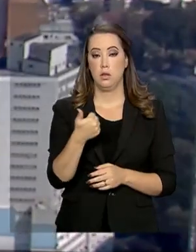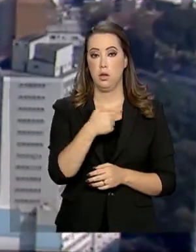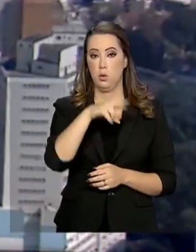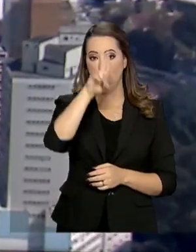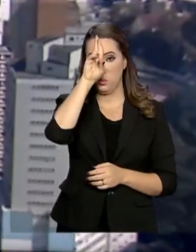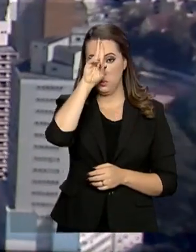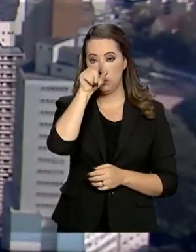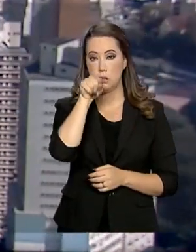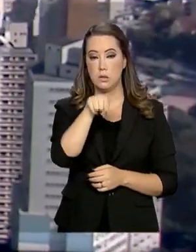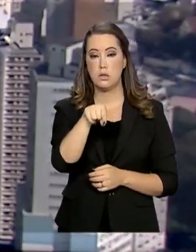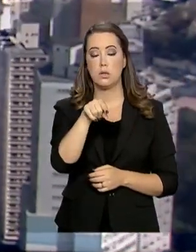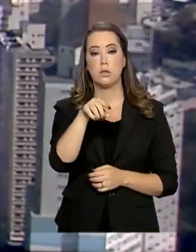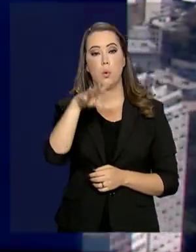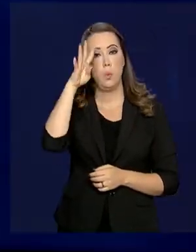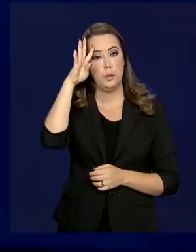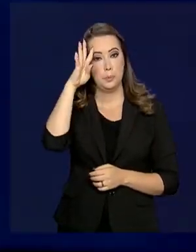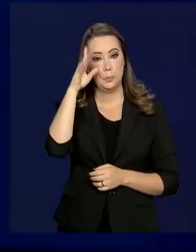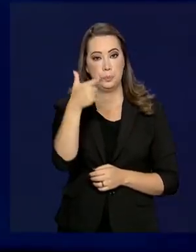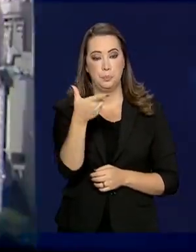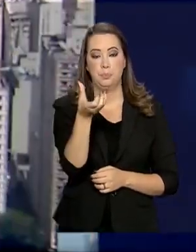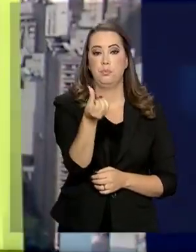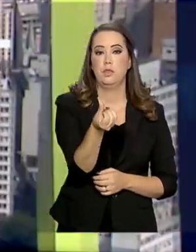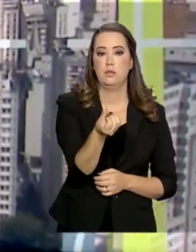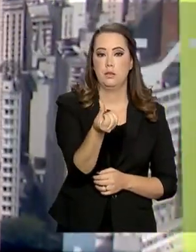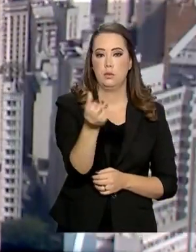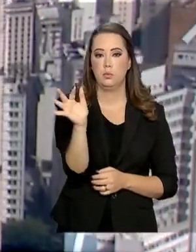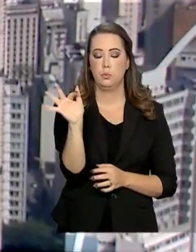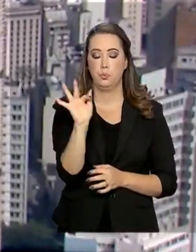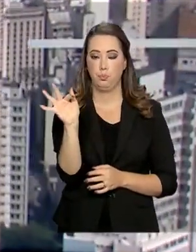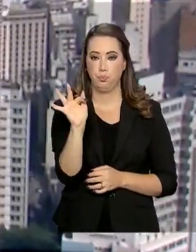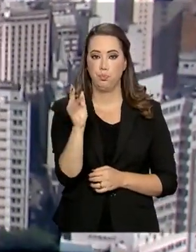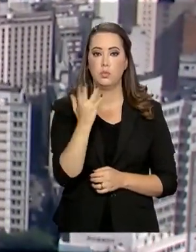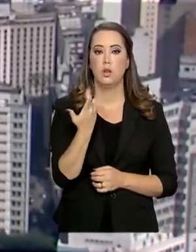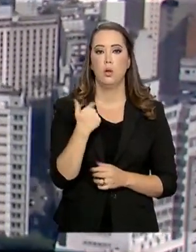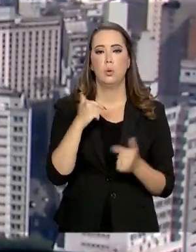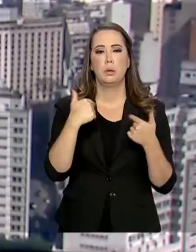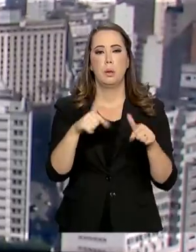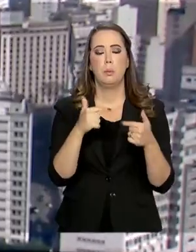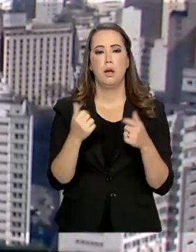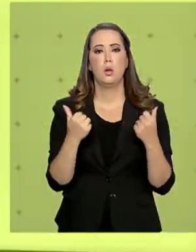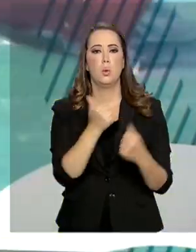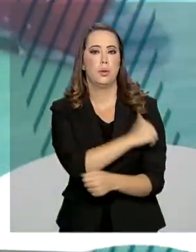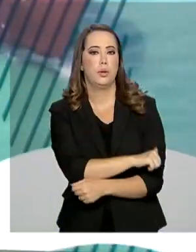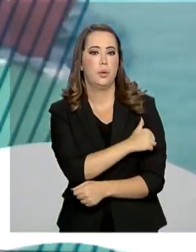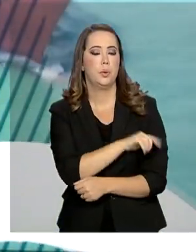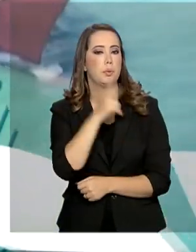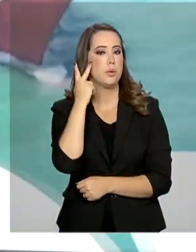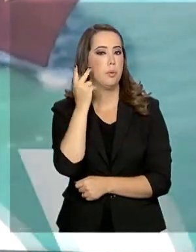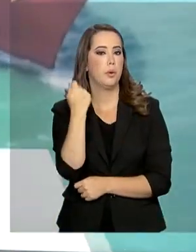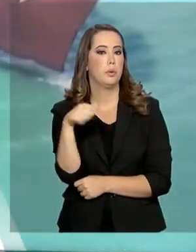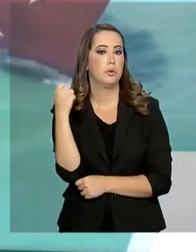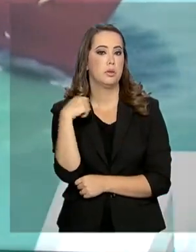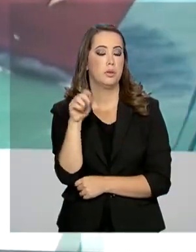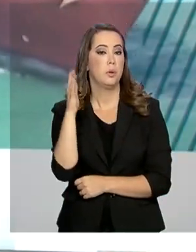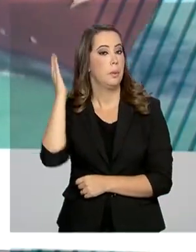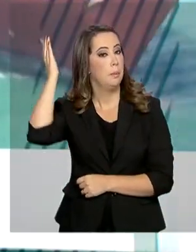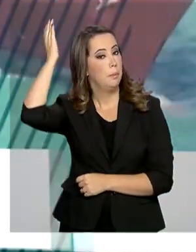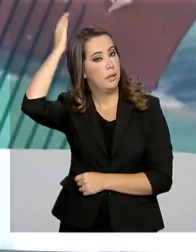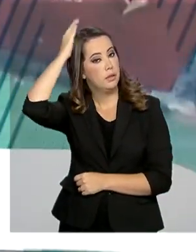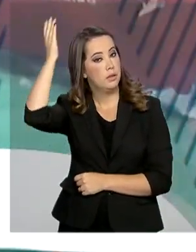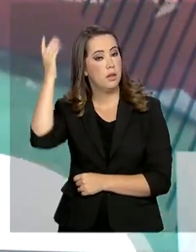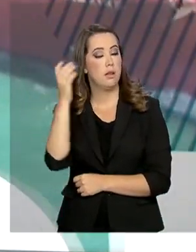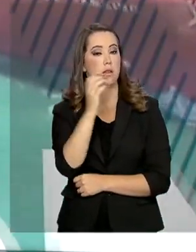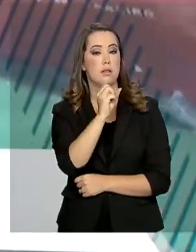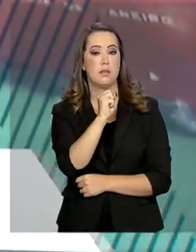-dia da quarta-feira, 26 de fevereiro. A operação especial irá atender Rio de Janeiro, São Paulo, Rio Grande do Sul, Paraná, Santa